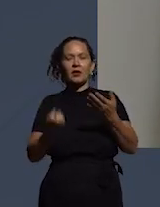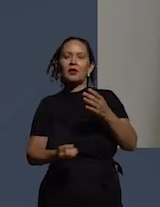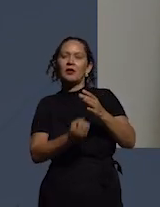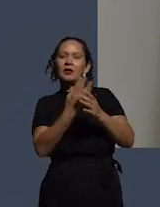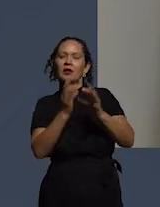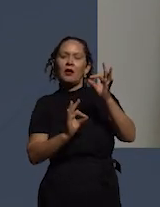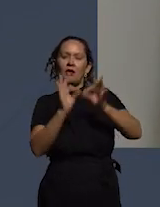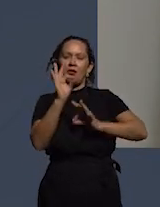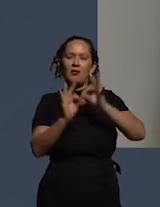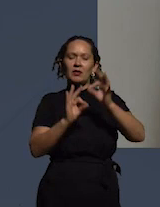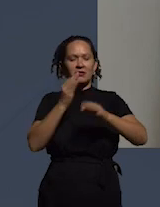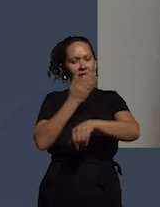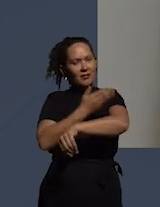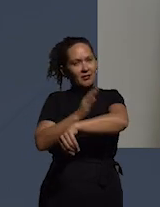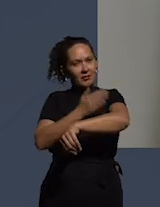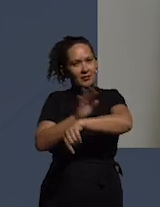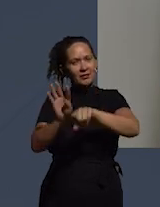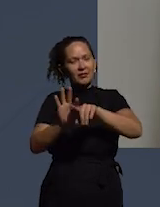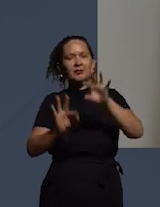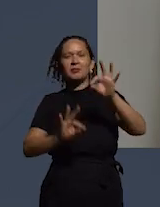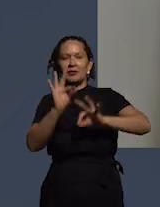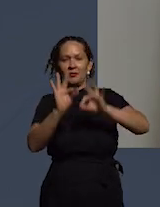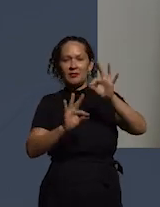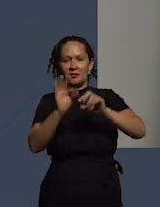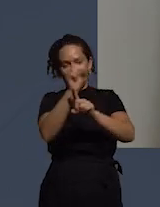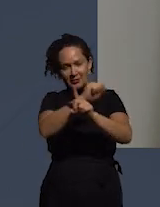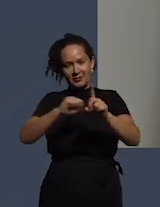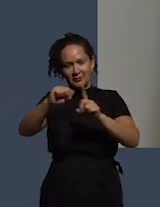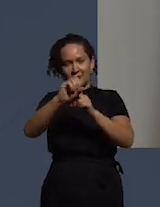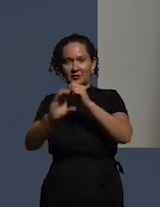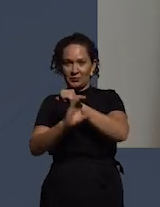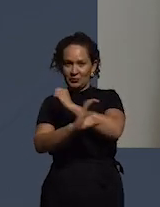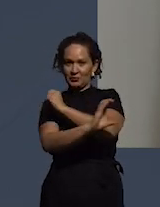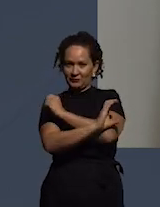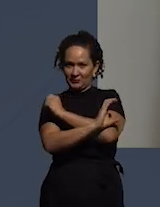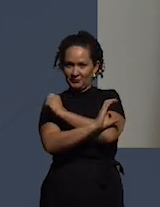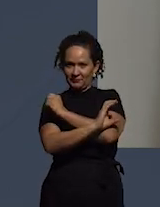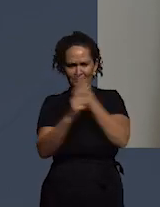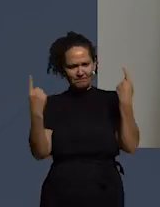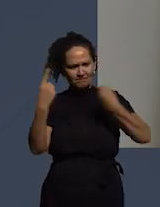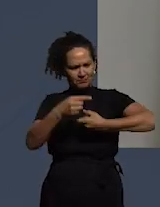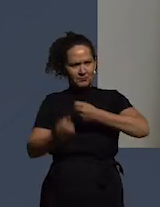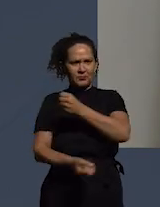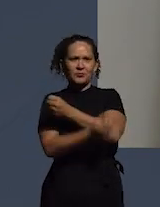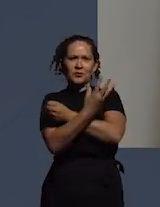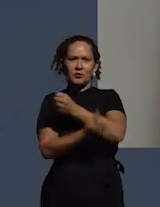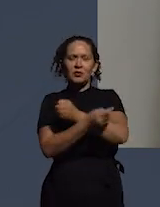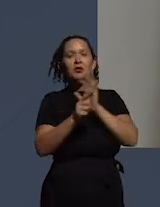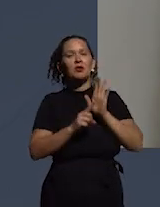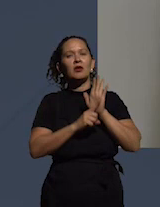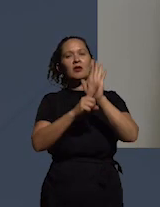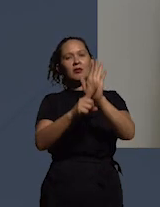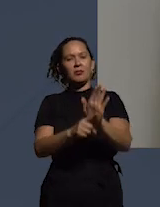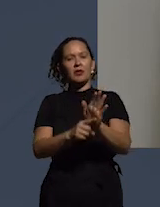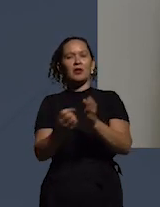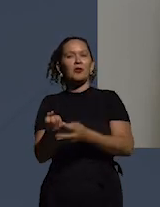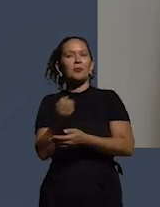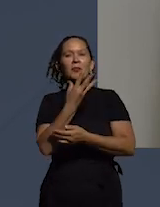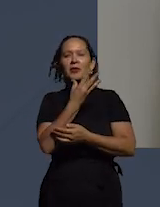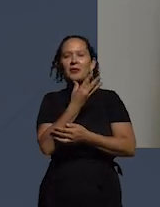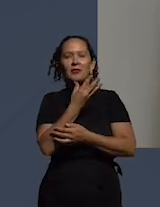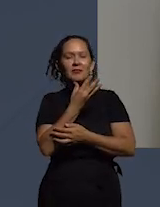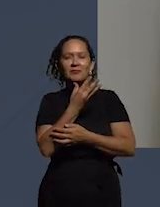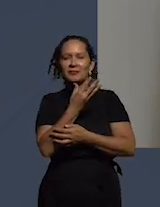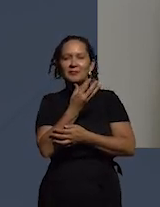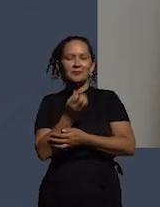treinar e preparar a sociedade civil para combater a corrupção e oferecer uma nova geração de